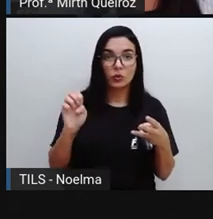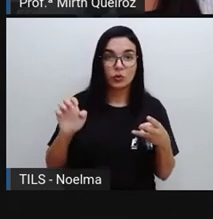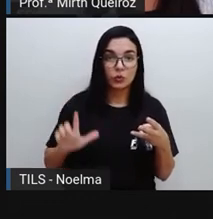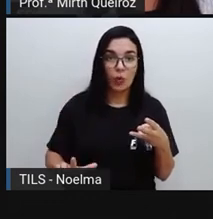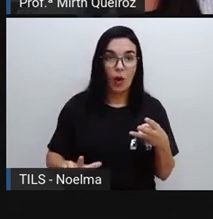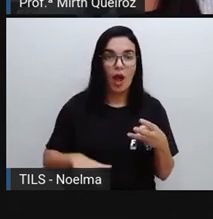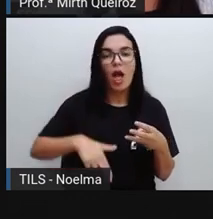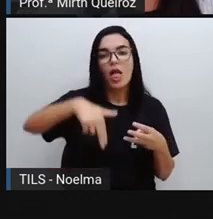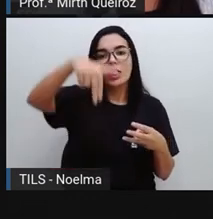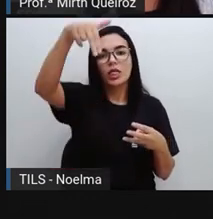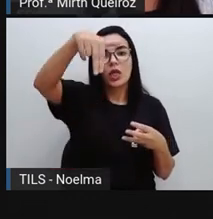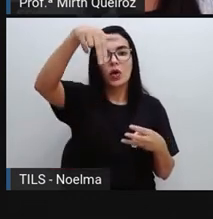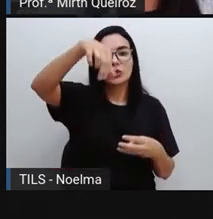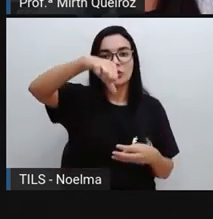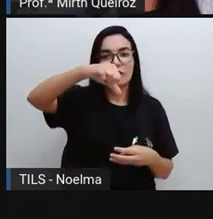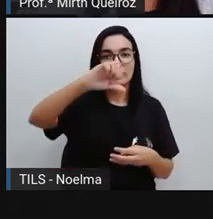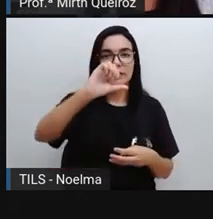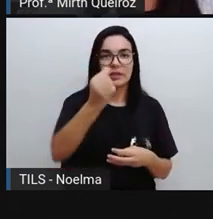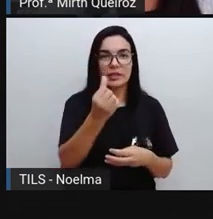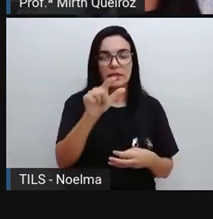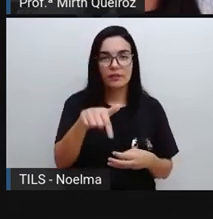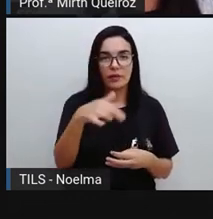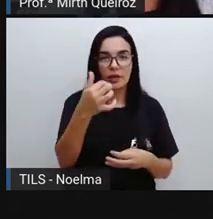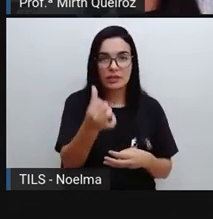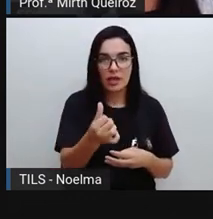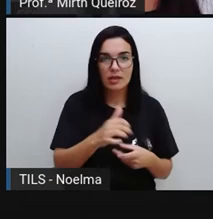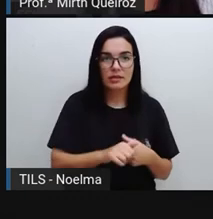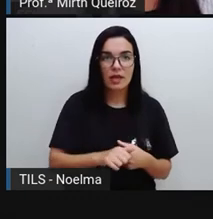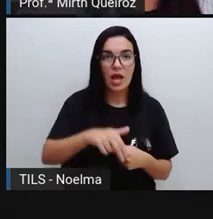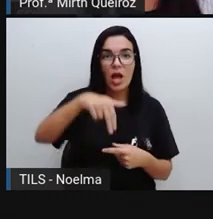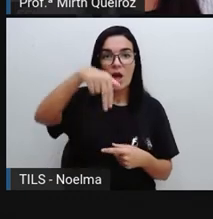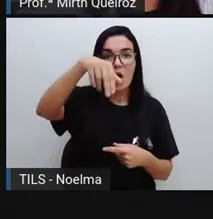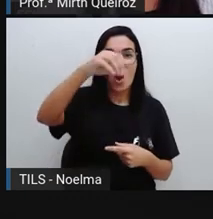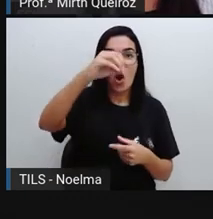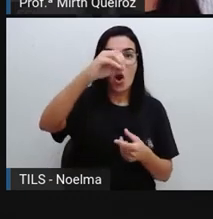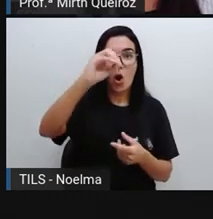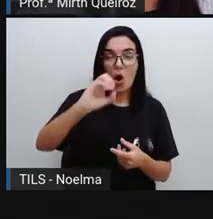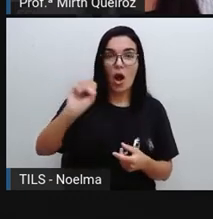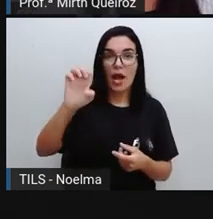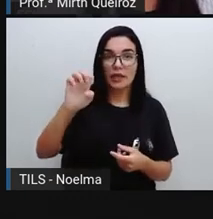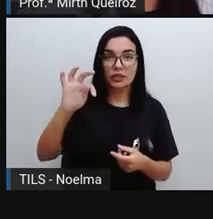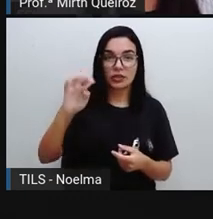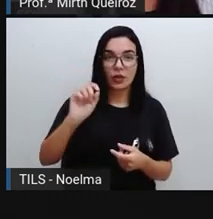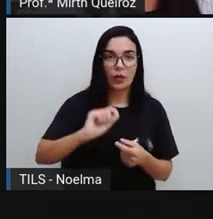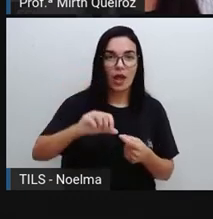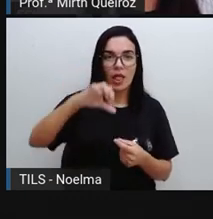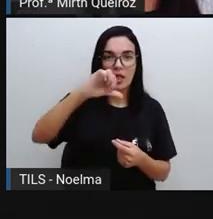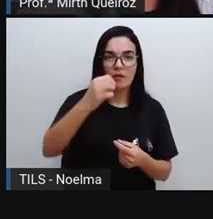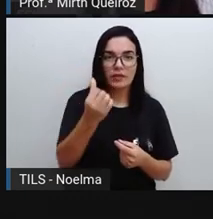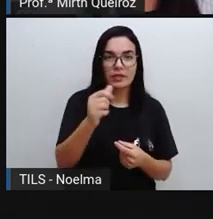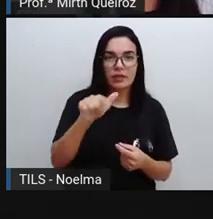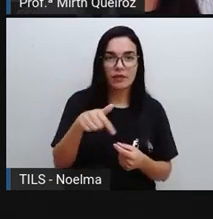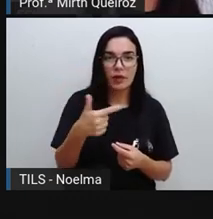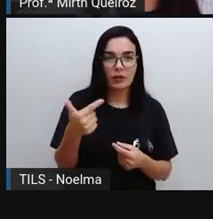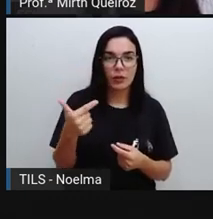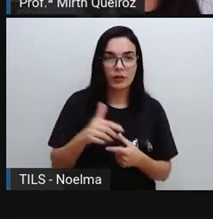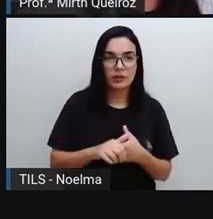Norte, 96,6%. Oeste, 96,2%.